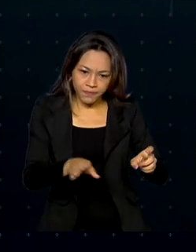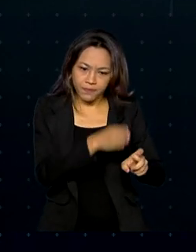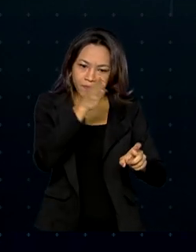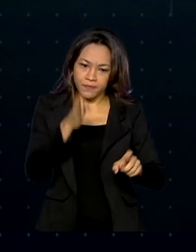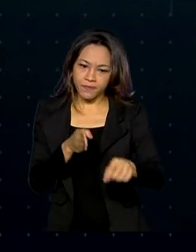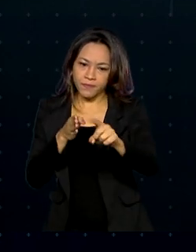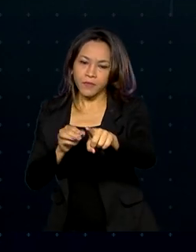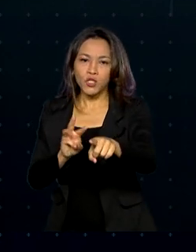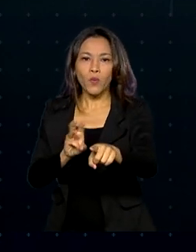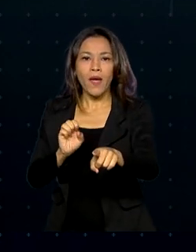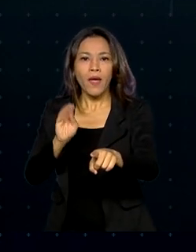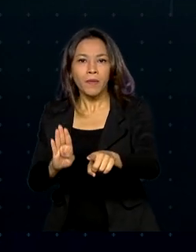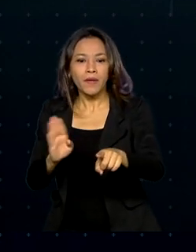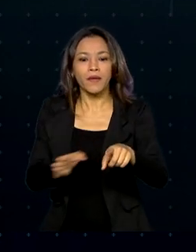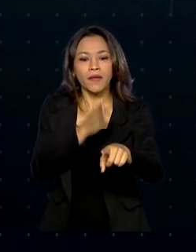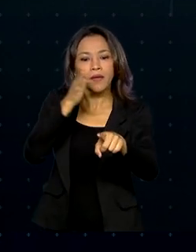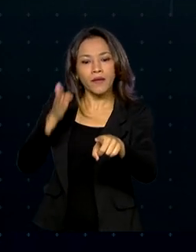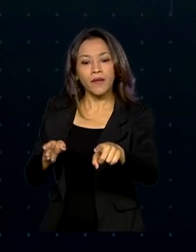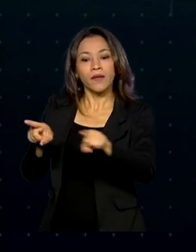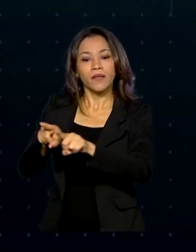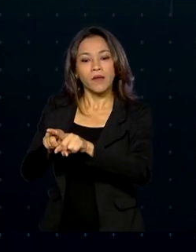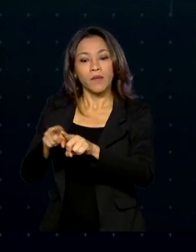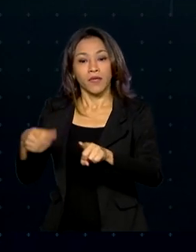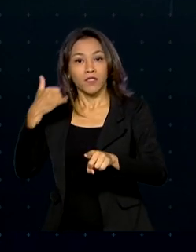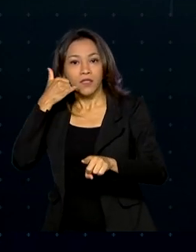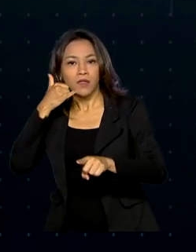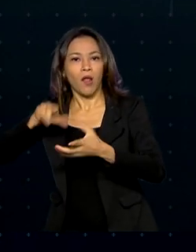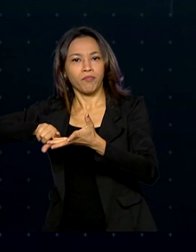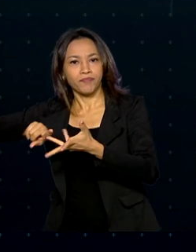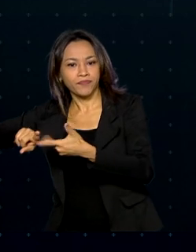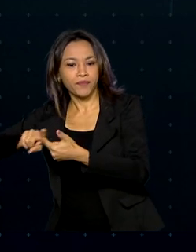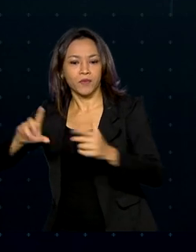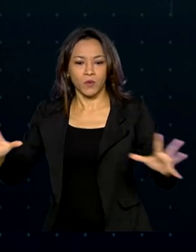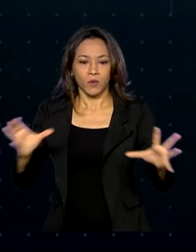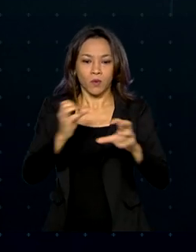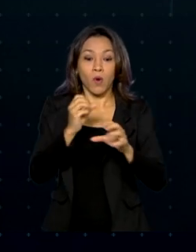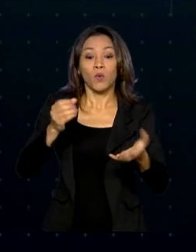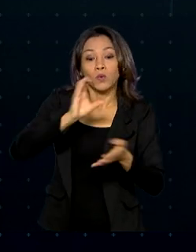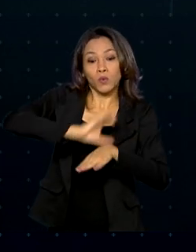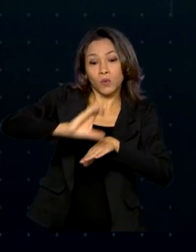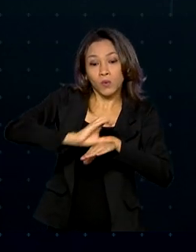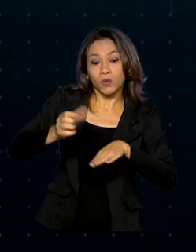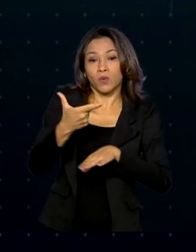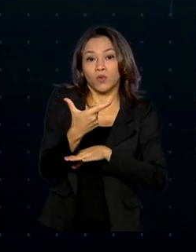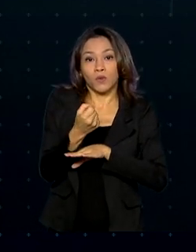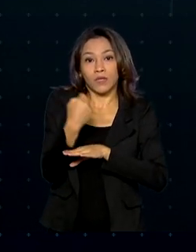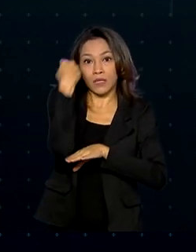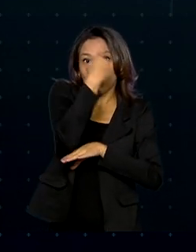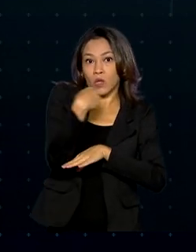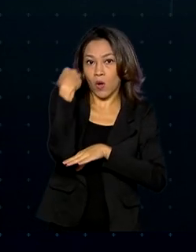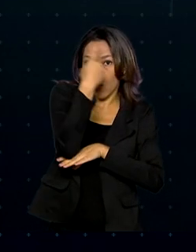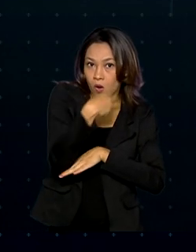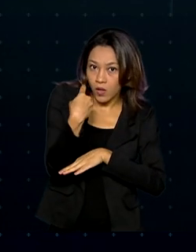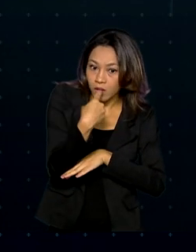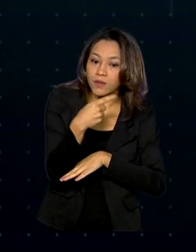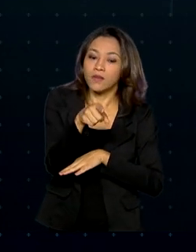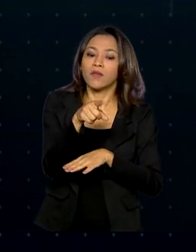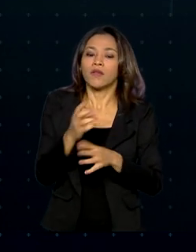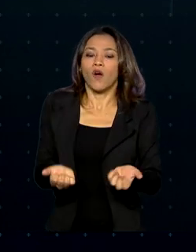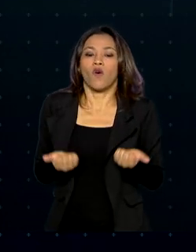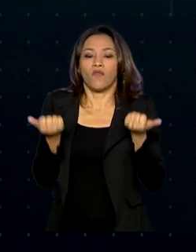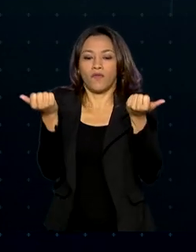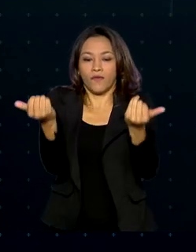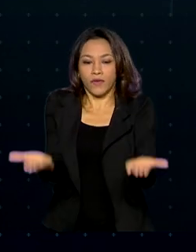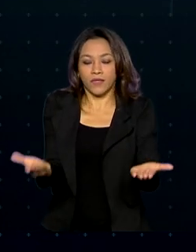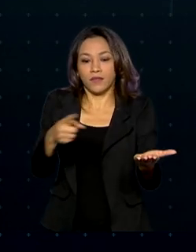Programador de Dispositivos Móveis. Os cursos terão duração de 200 horas cada e estão sendo oferecidos